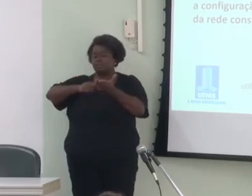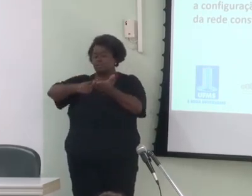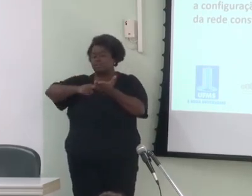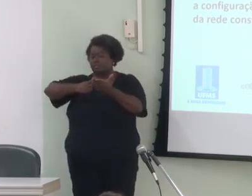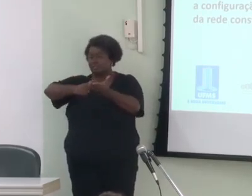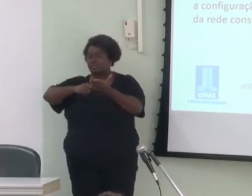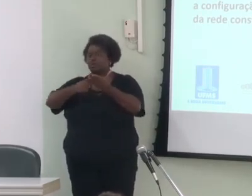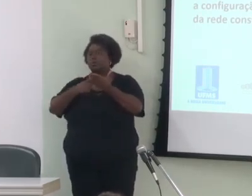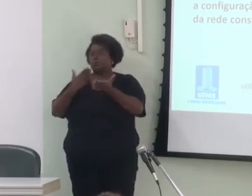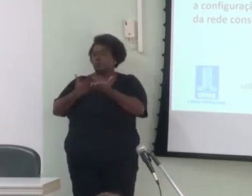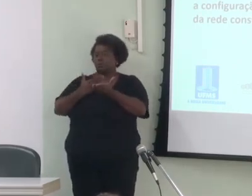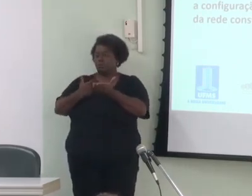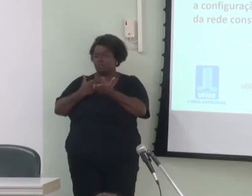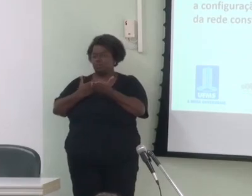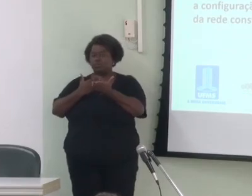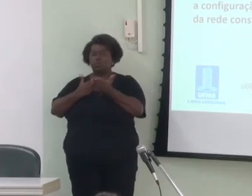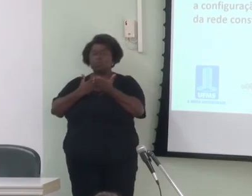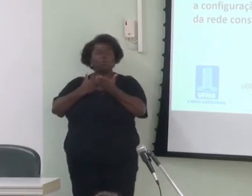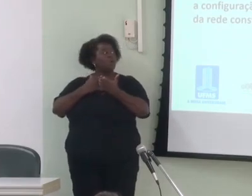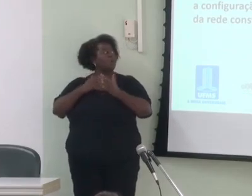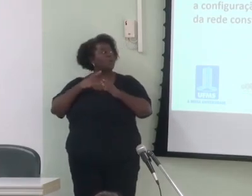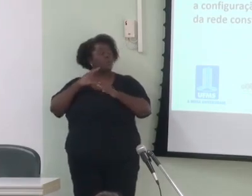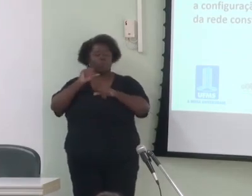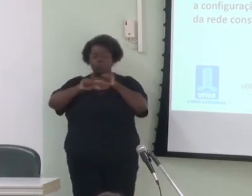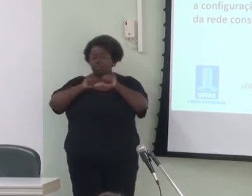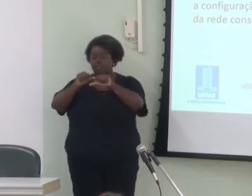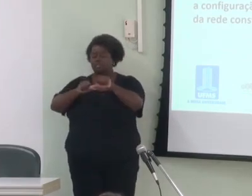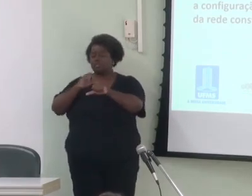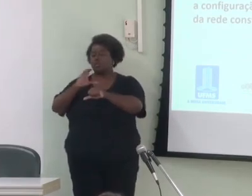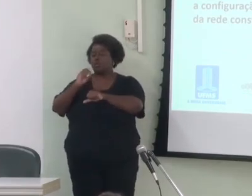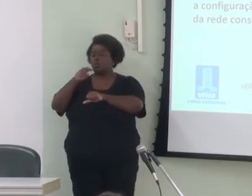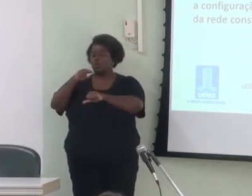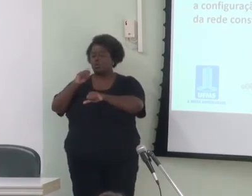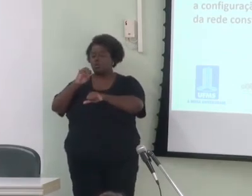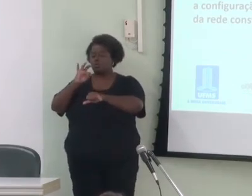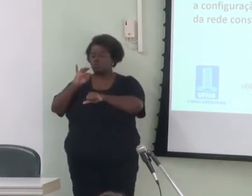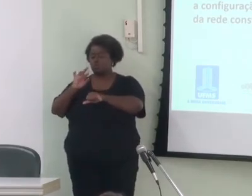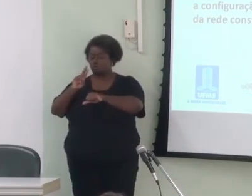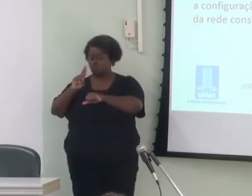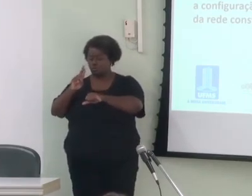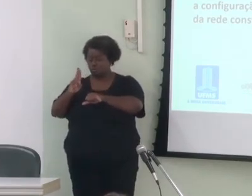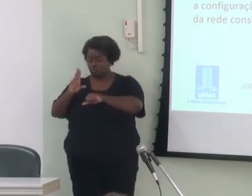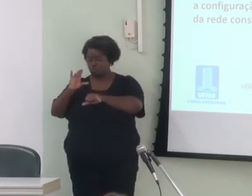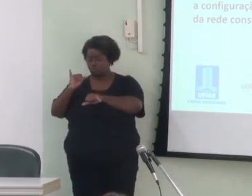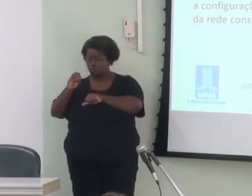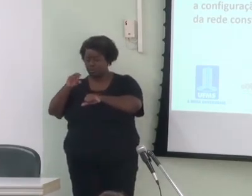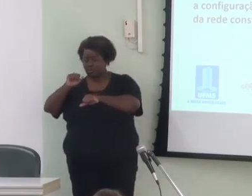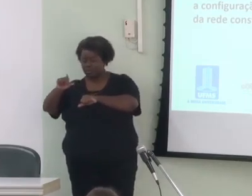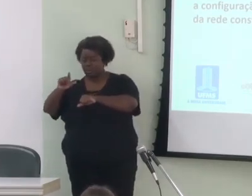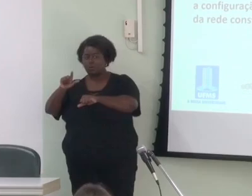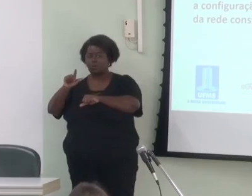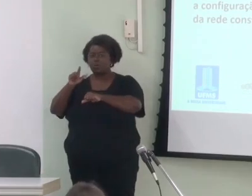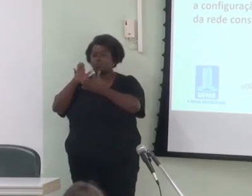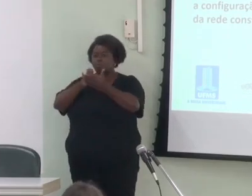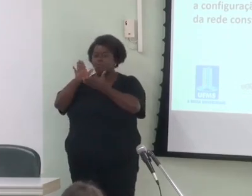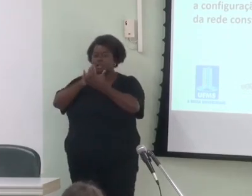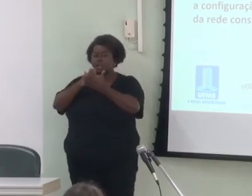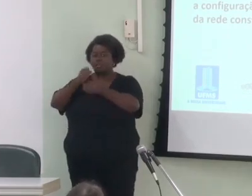Construcionalização e Mudanças Construcionais de Trogot Trousdale publicado pela editora Vozes em